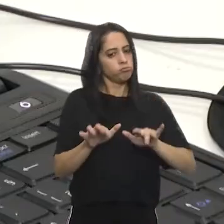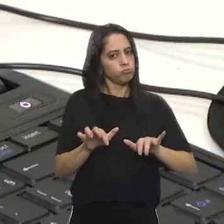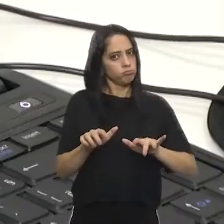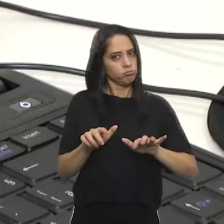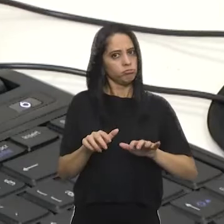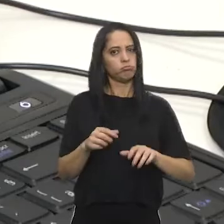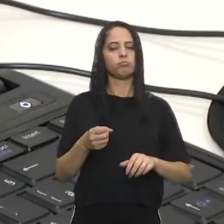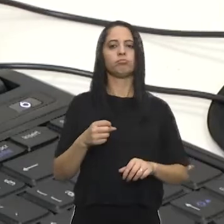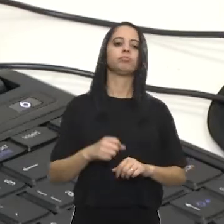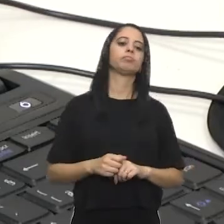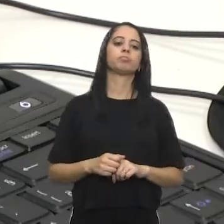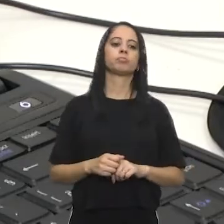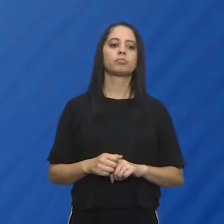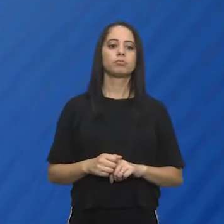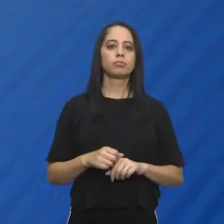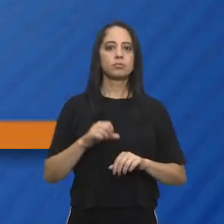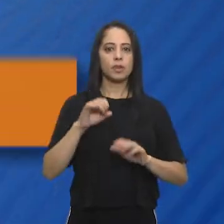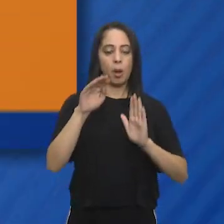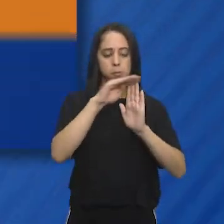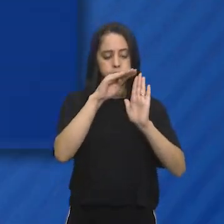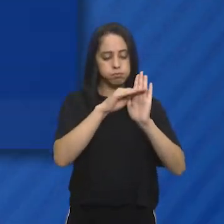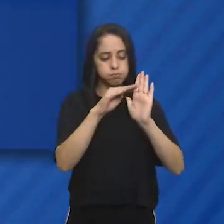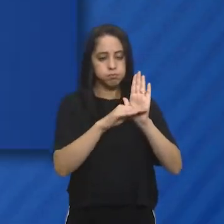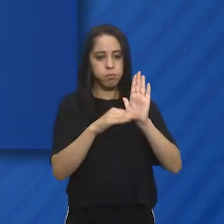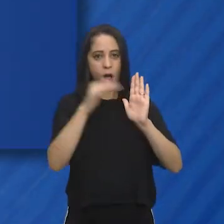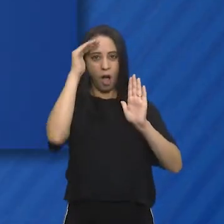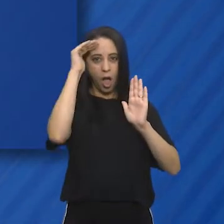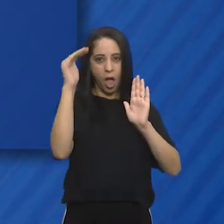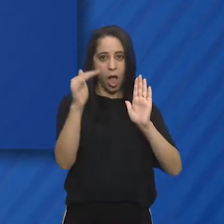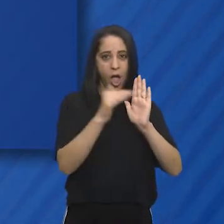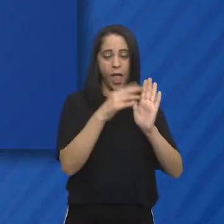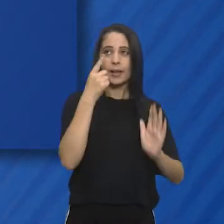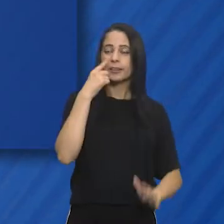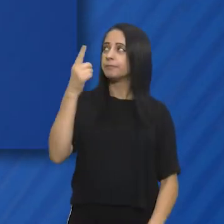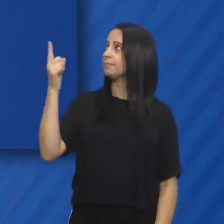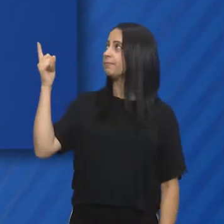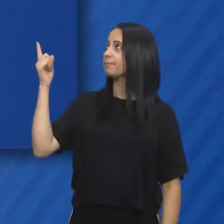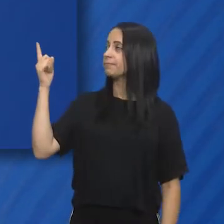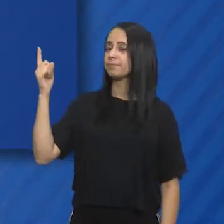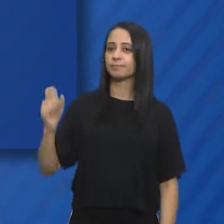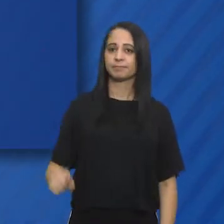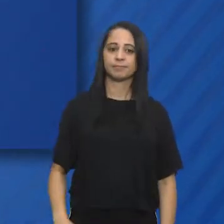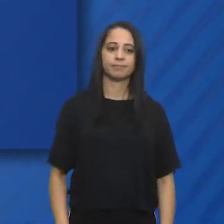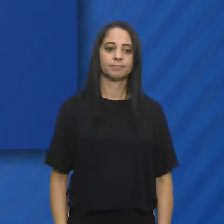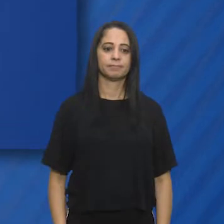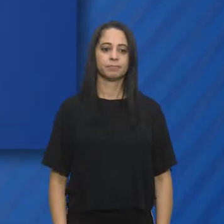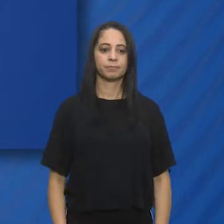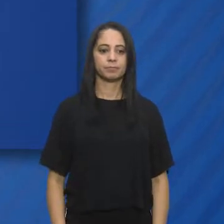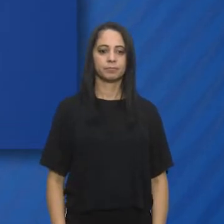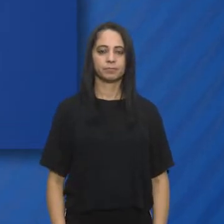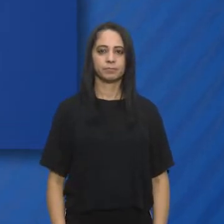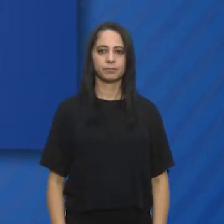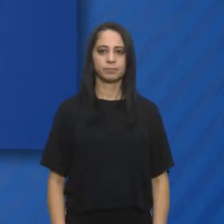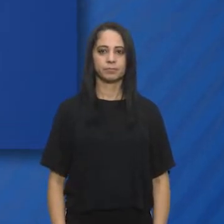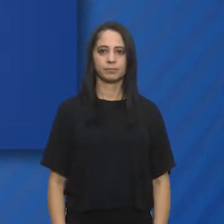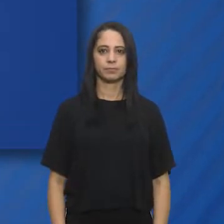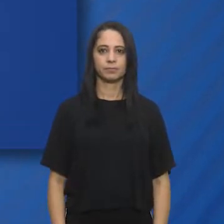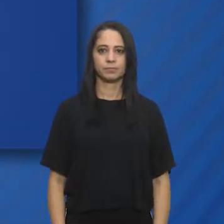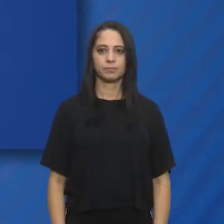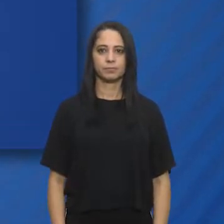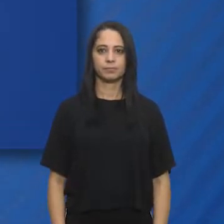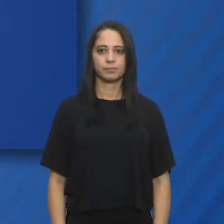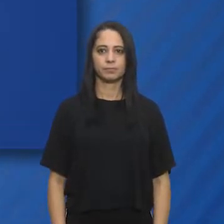pelo aplicativo PrefBook Para ter o direito à isenção do imposto, é preciso atender alguns critérios Quem está